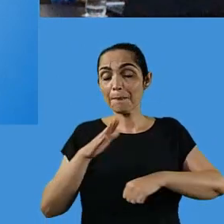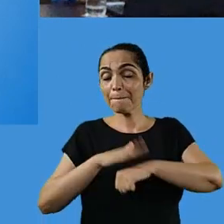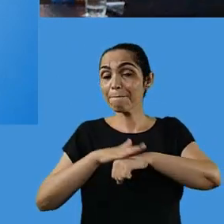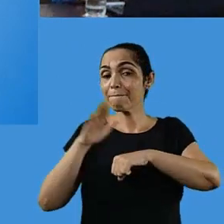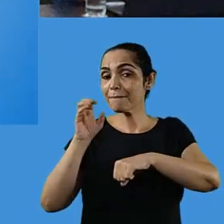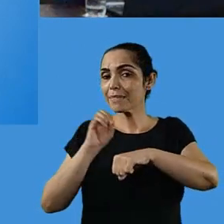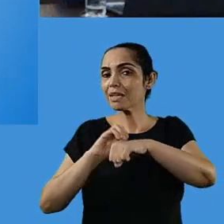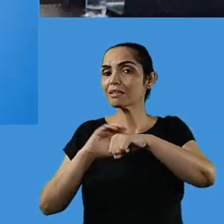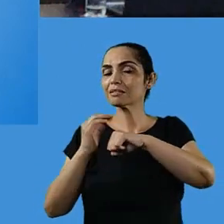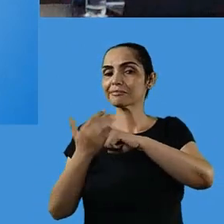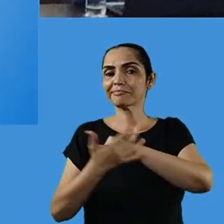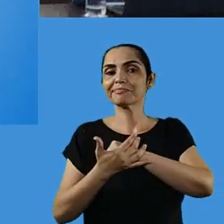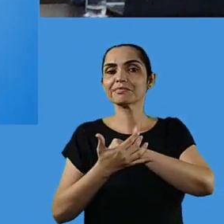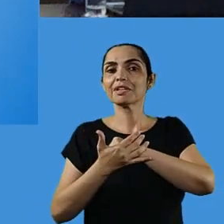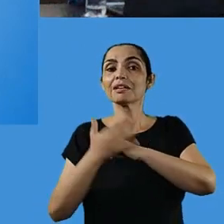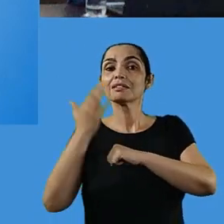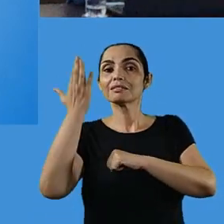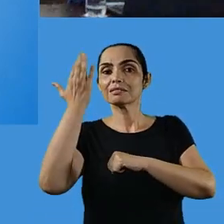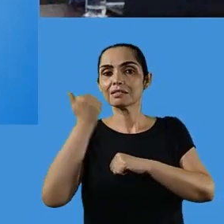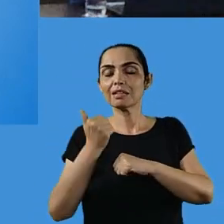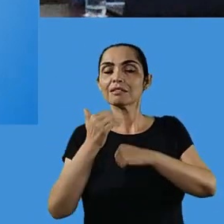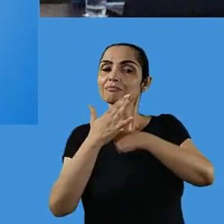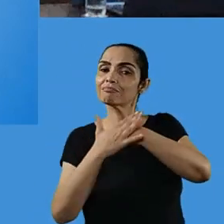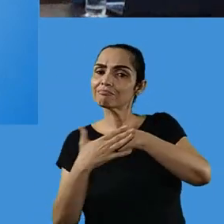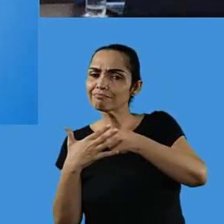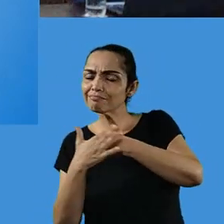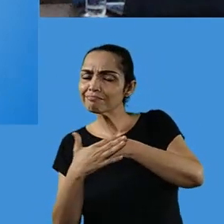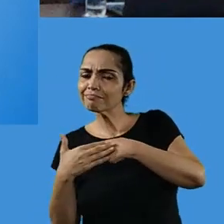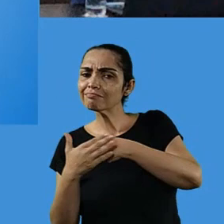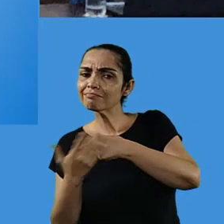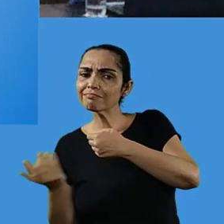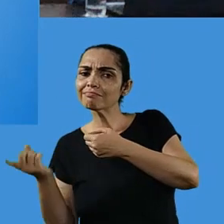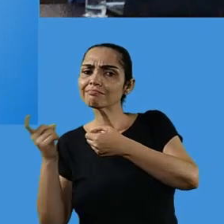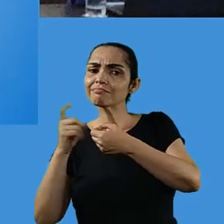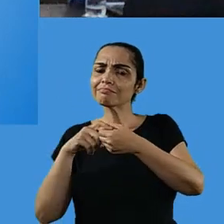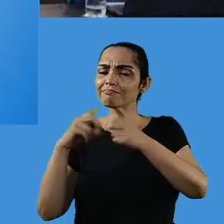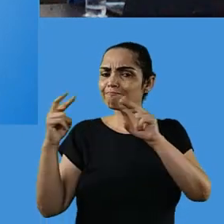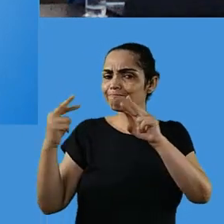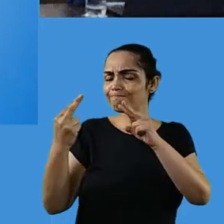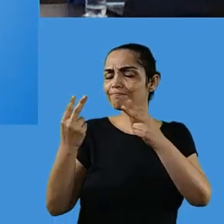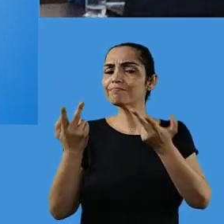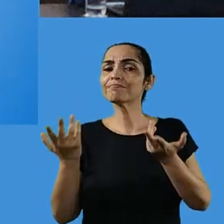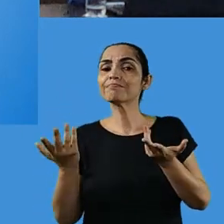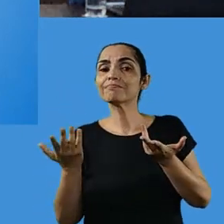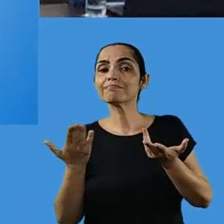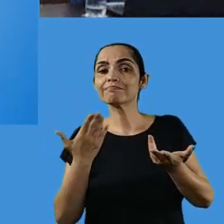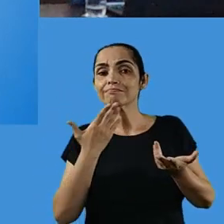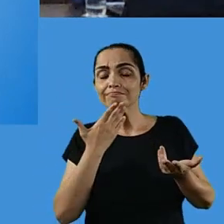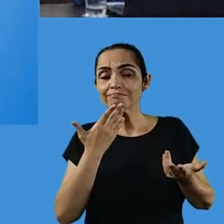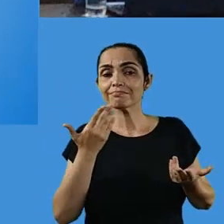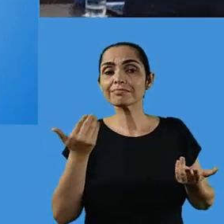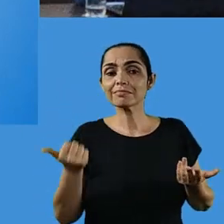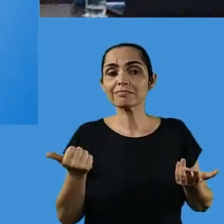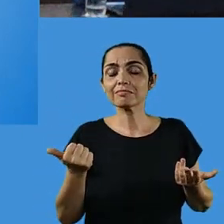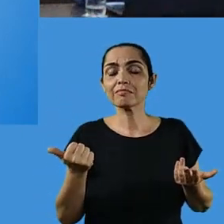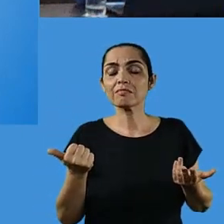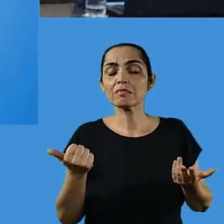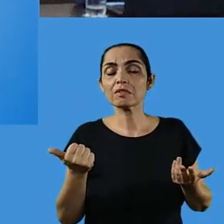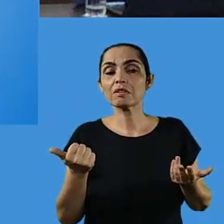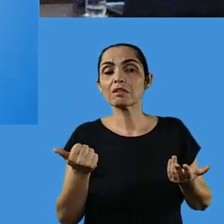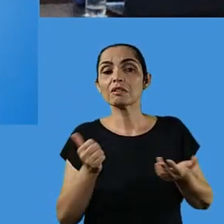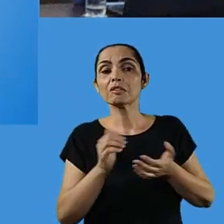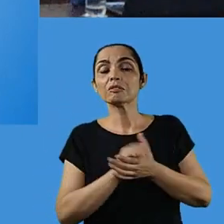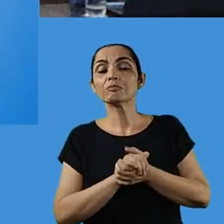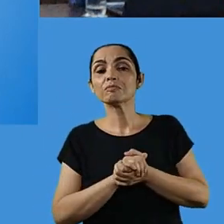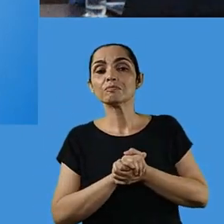na pandemia, nós sabemos disso. Então, esse carinho, trato, essa volta, esse olhar, coisa mais linda que eu achei na pandemia,